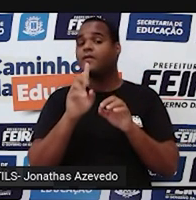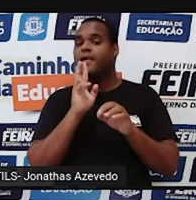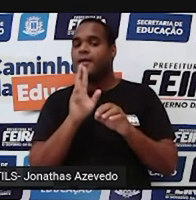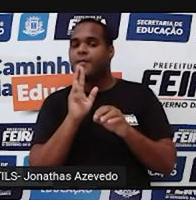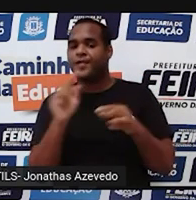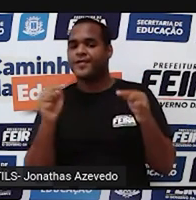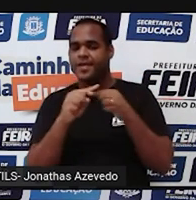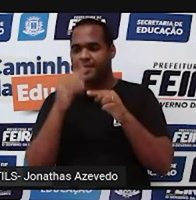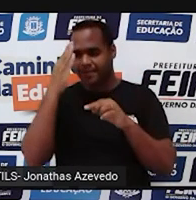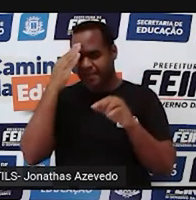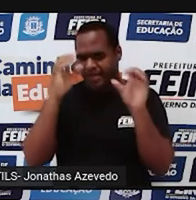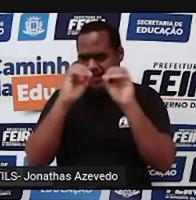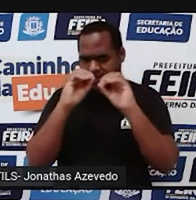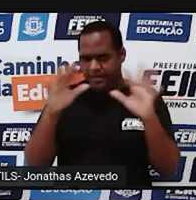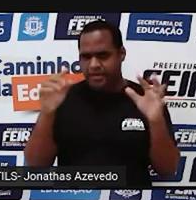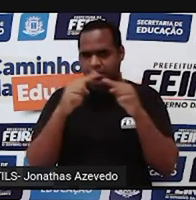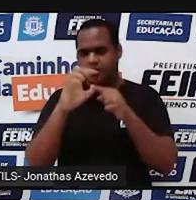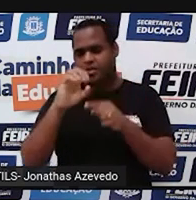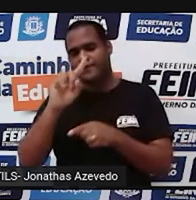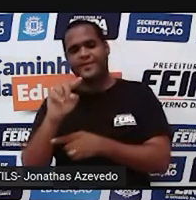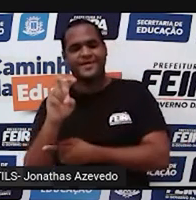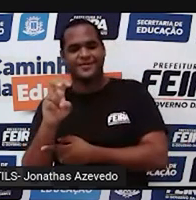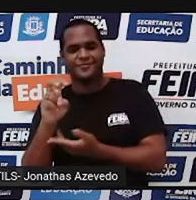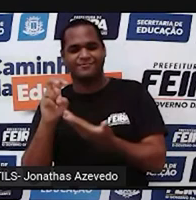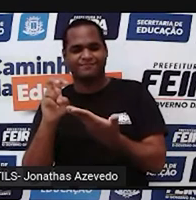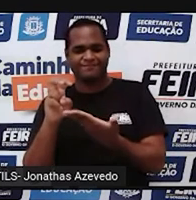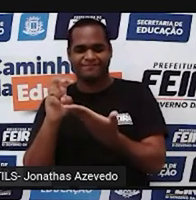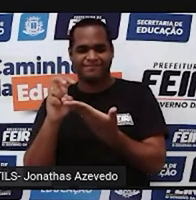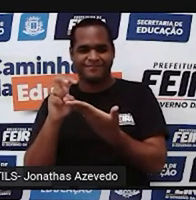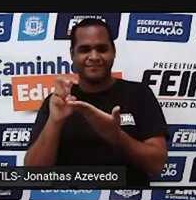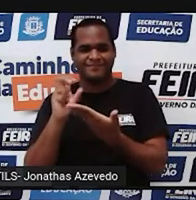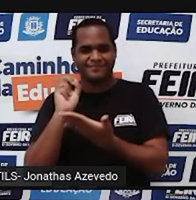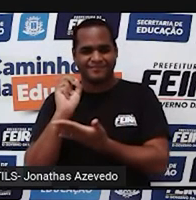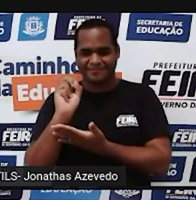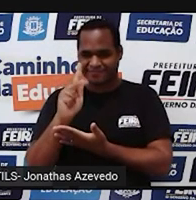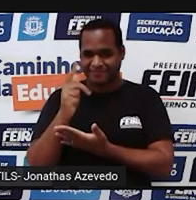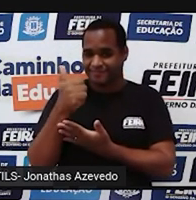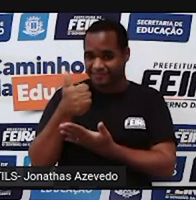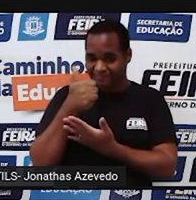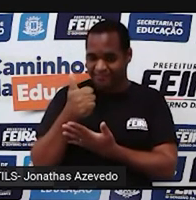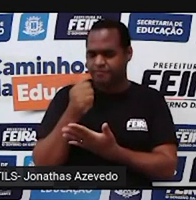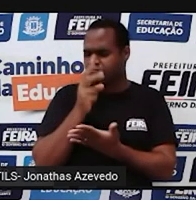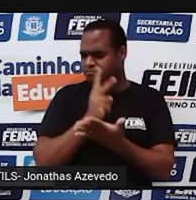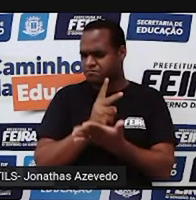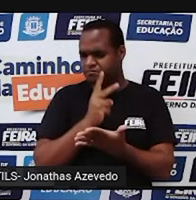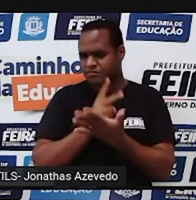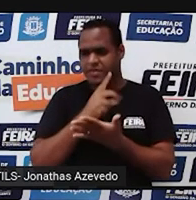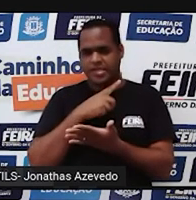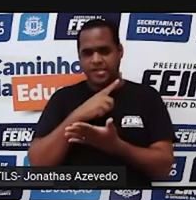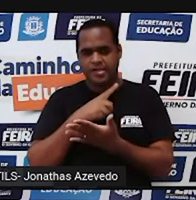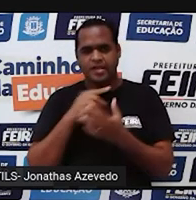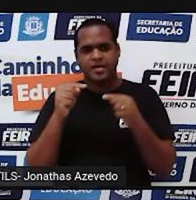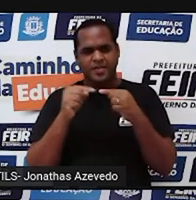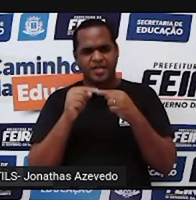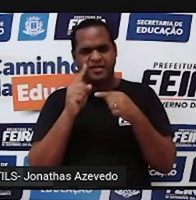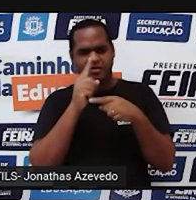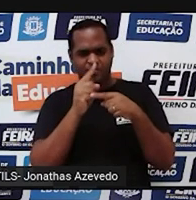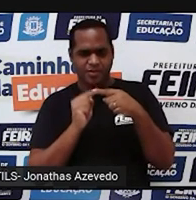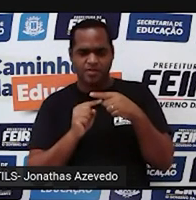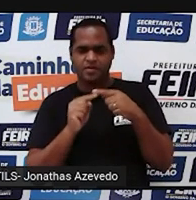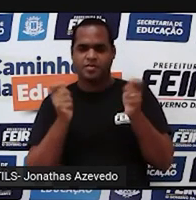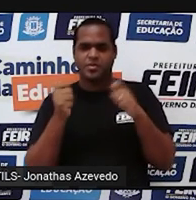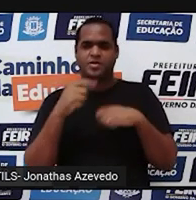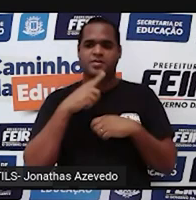vai aparecer na sua calculadora é 0,5. Certo? Então, sempre que for fração, uma